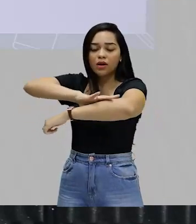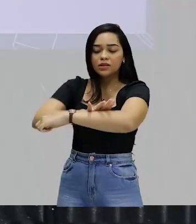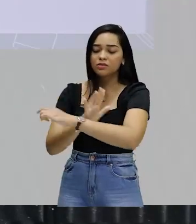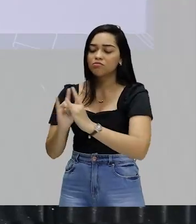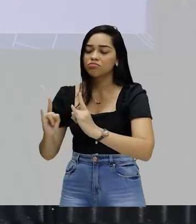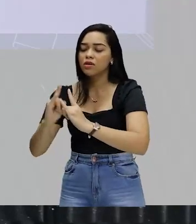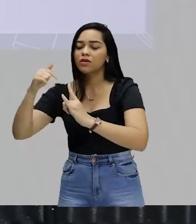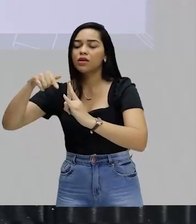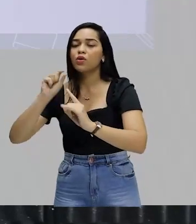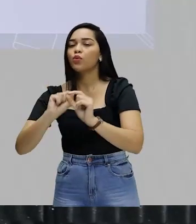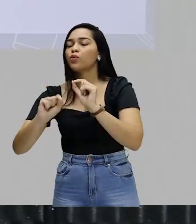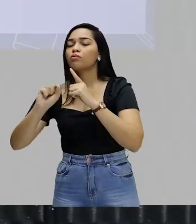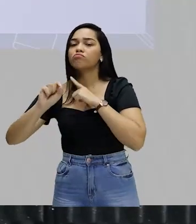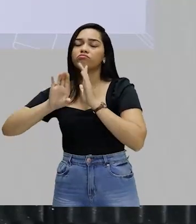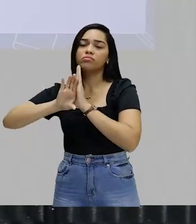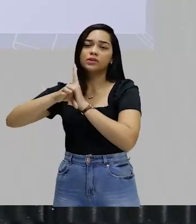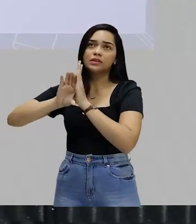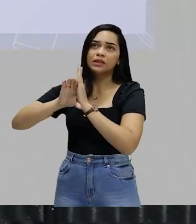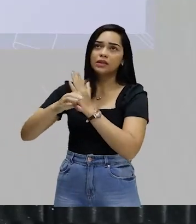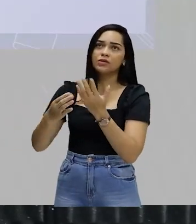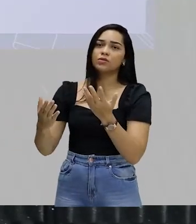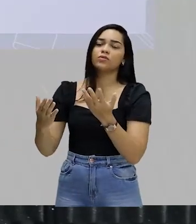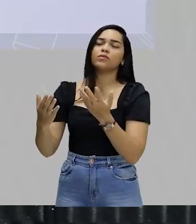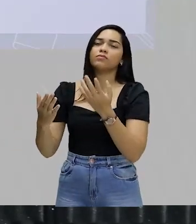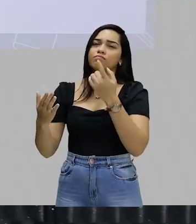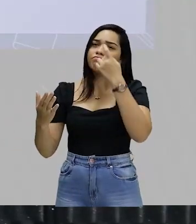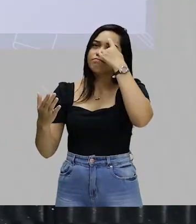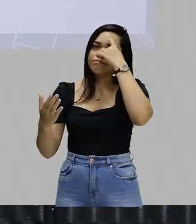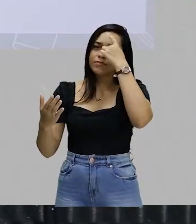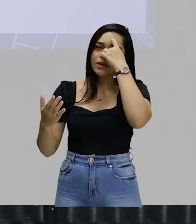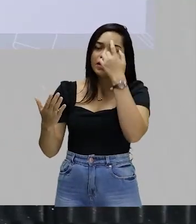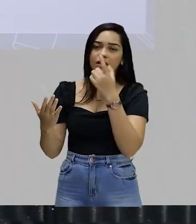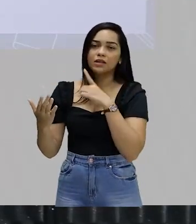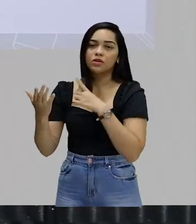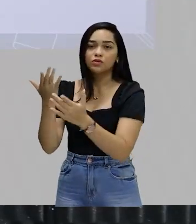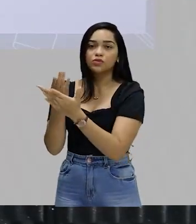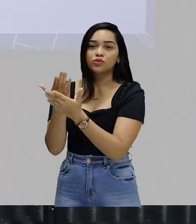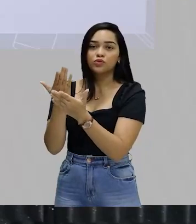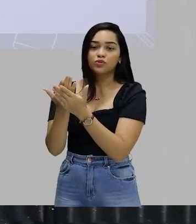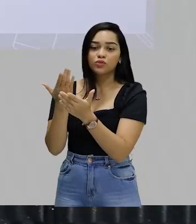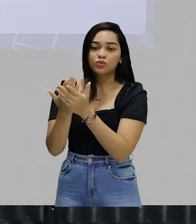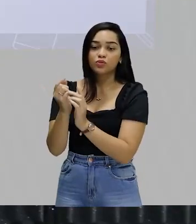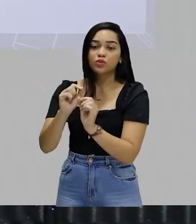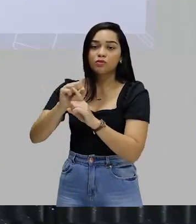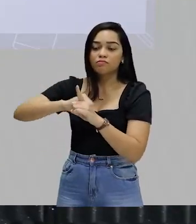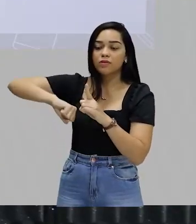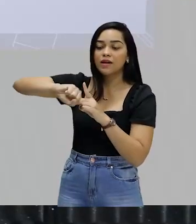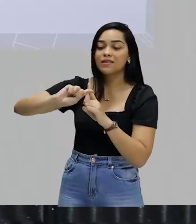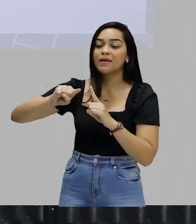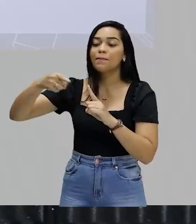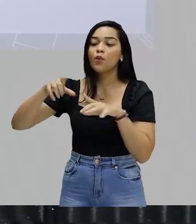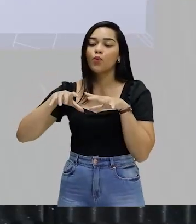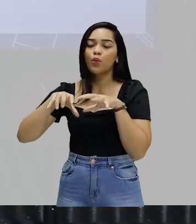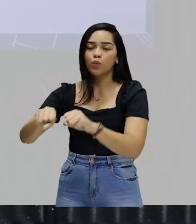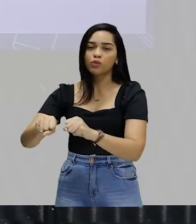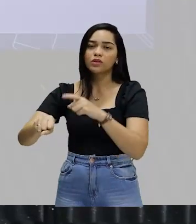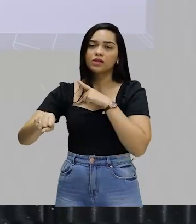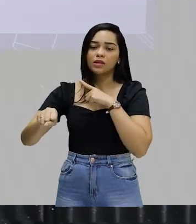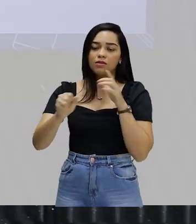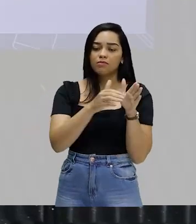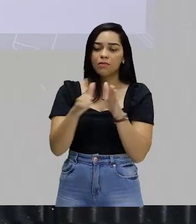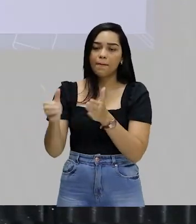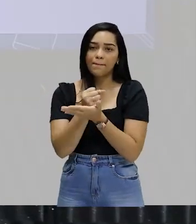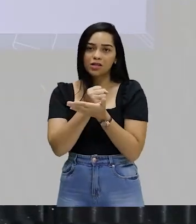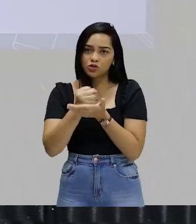ele vai ser um conceito trabalhado mais recentemente nos estudos das sociedades pós-coloniais. Passou o período